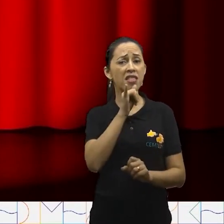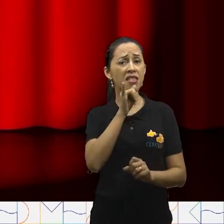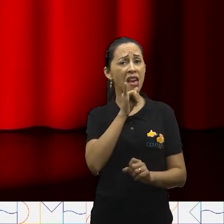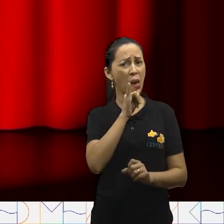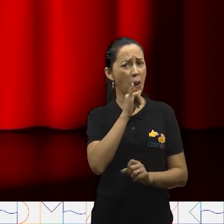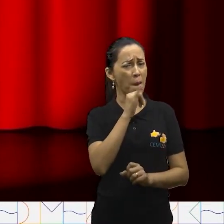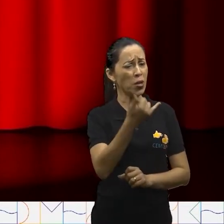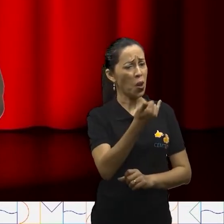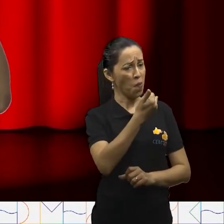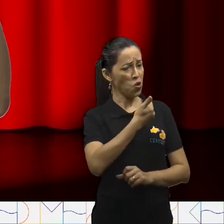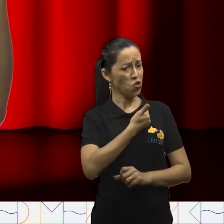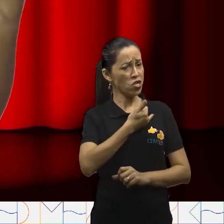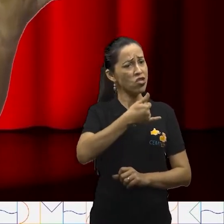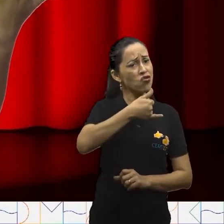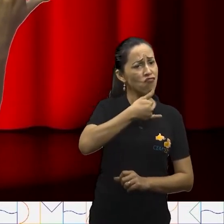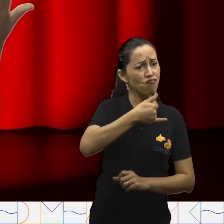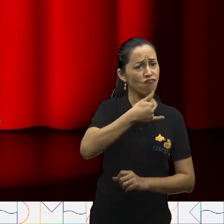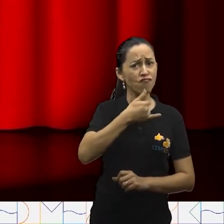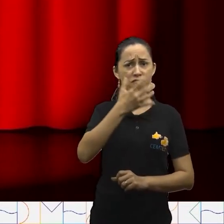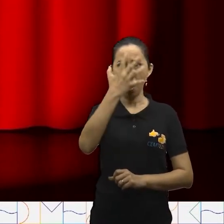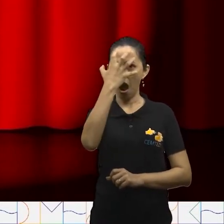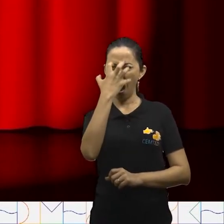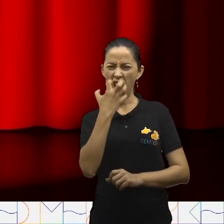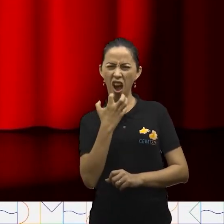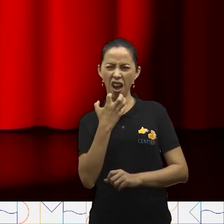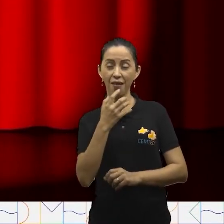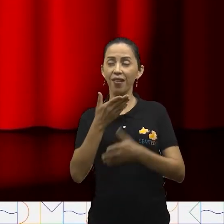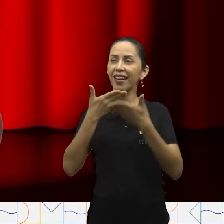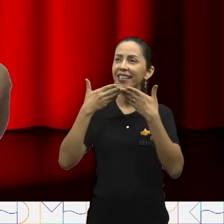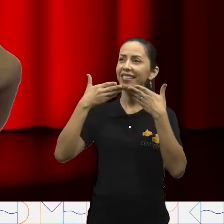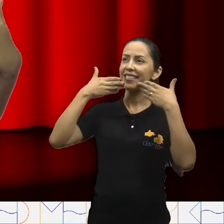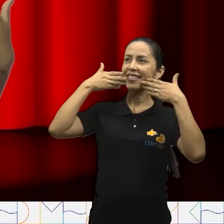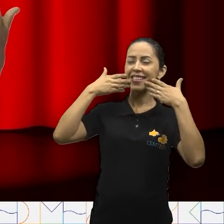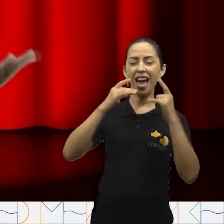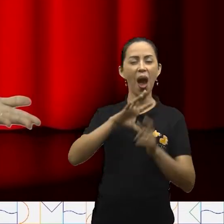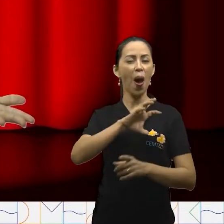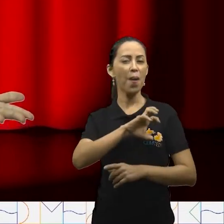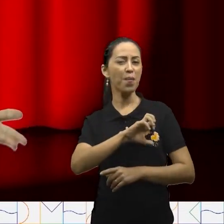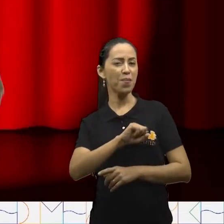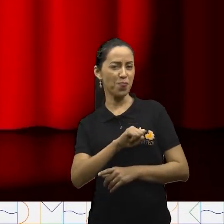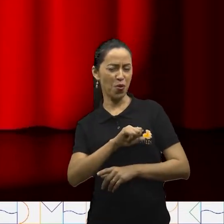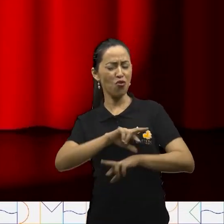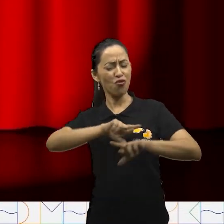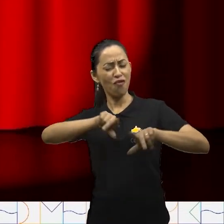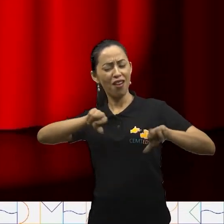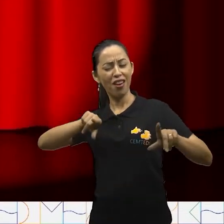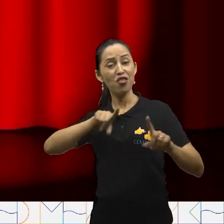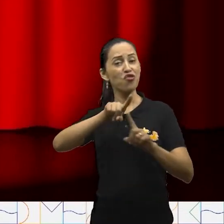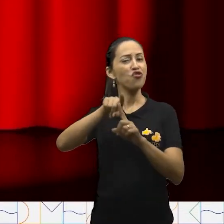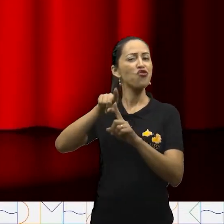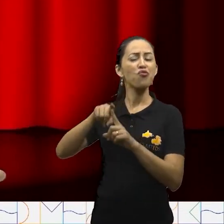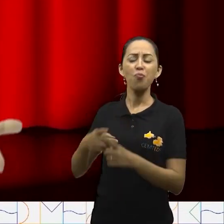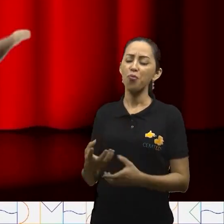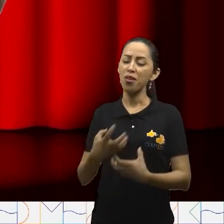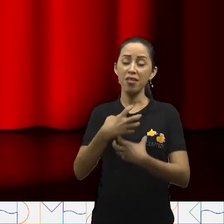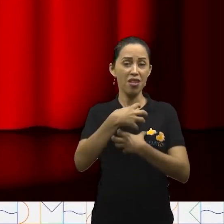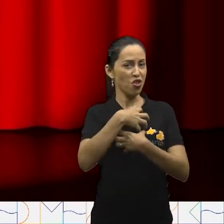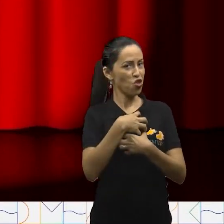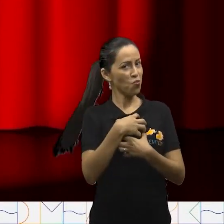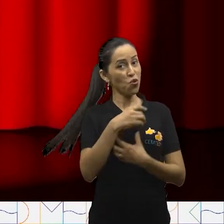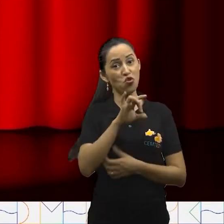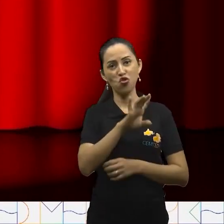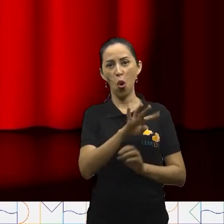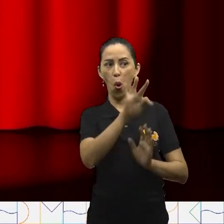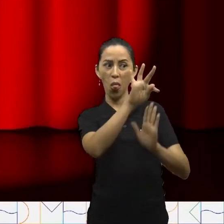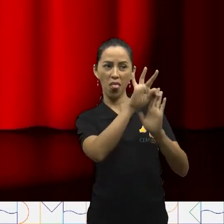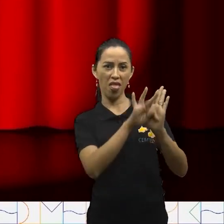raiva, alegria, amor e outros sentimentos que só os textos podem nos